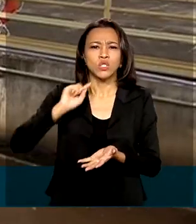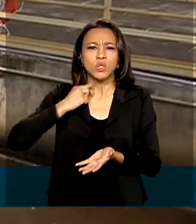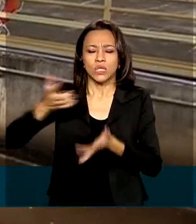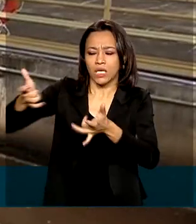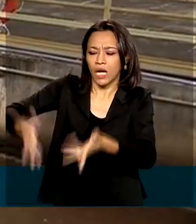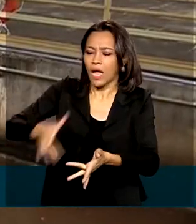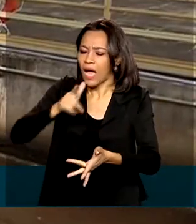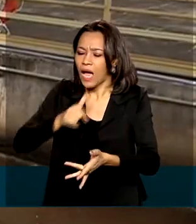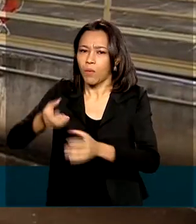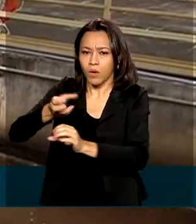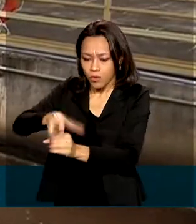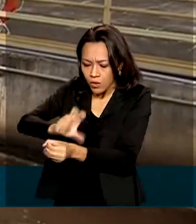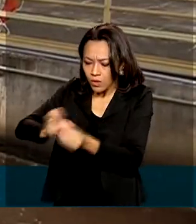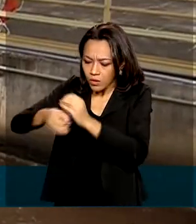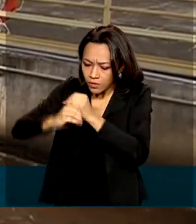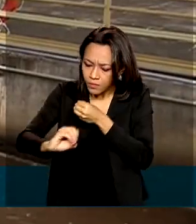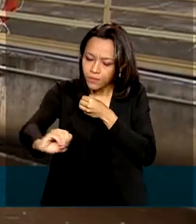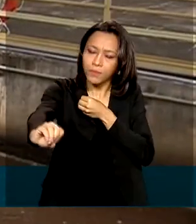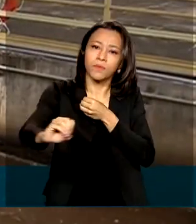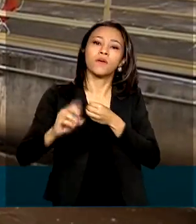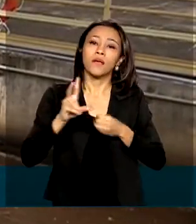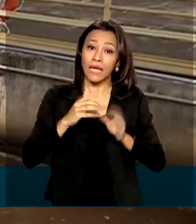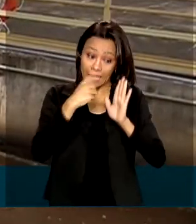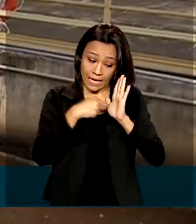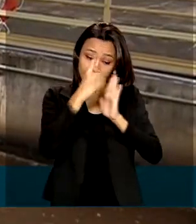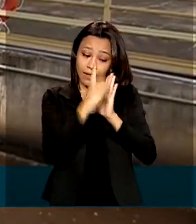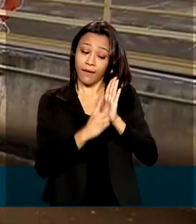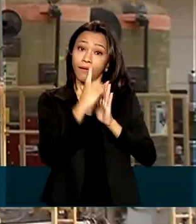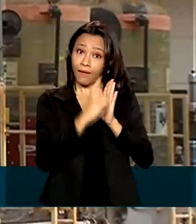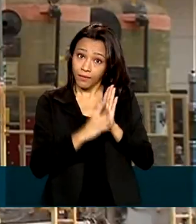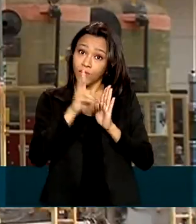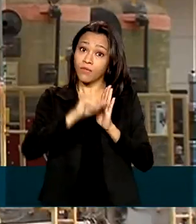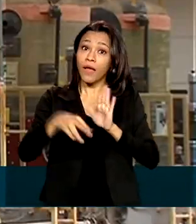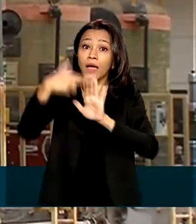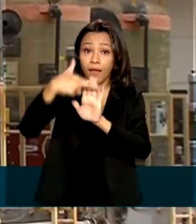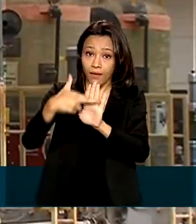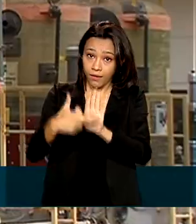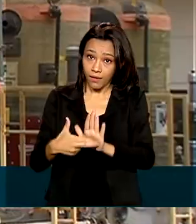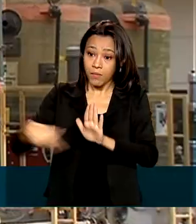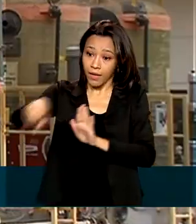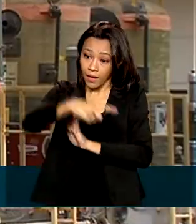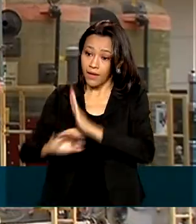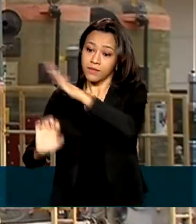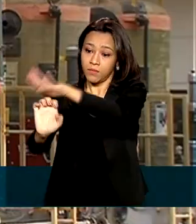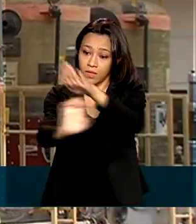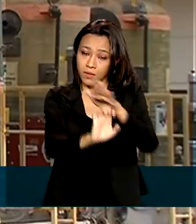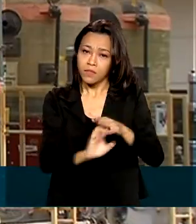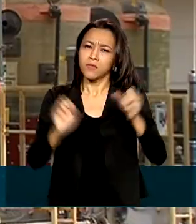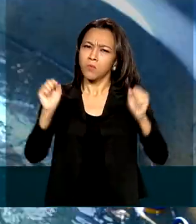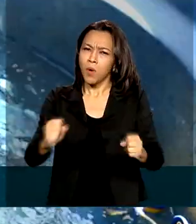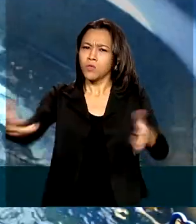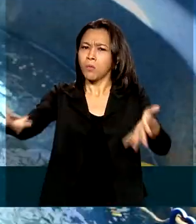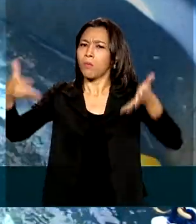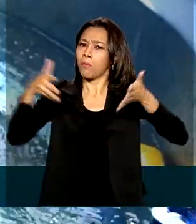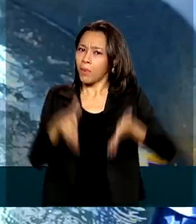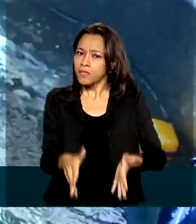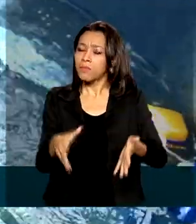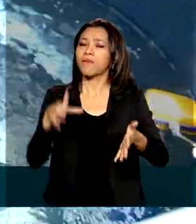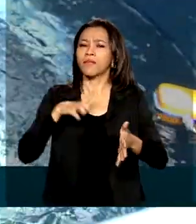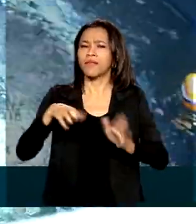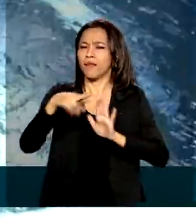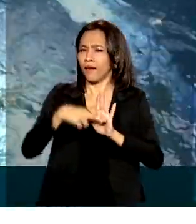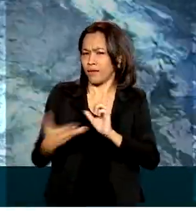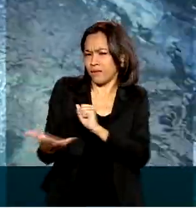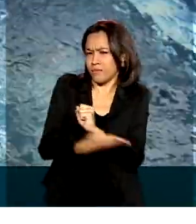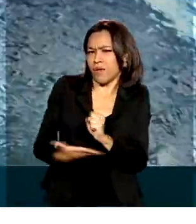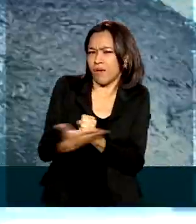O decreto vai regulamentar as condições para que as empresas interessadas possam atuar no setor, além de estabelecer regras básicas